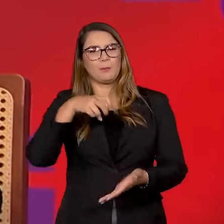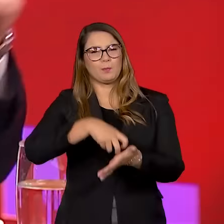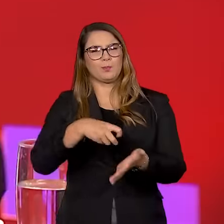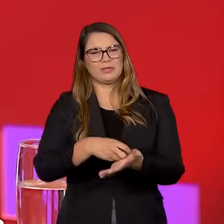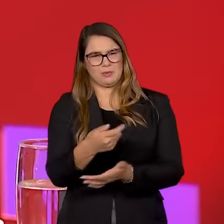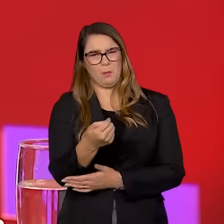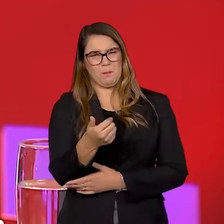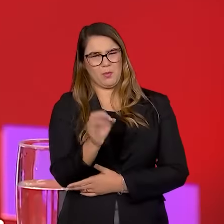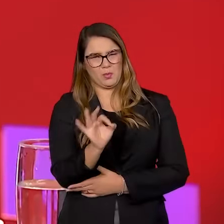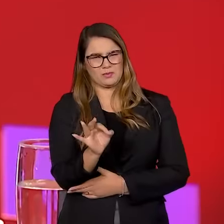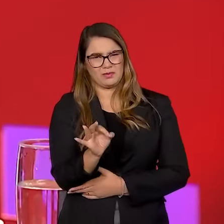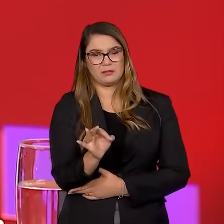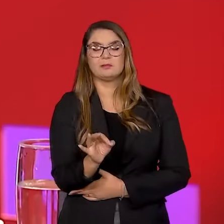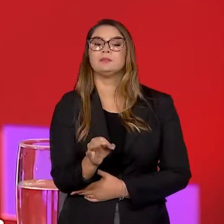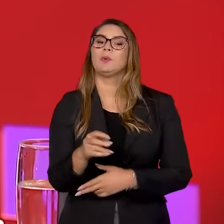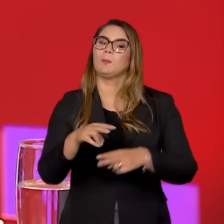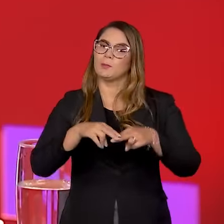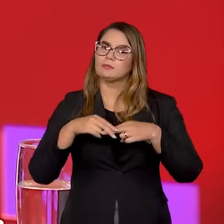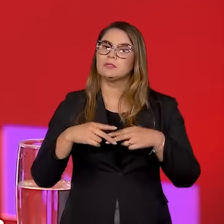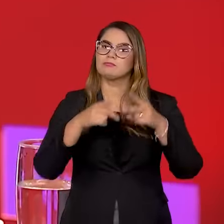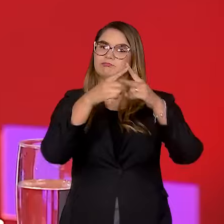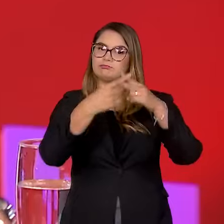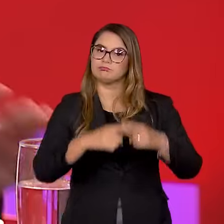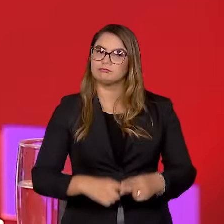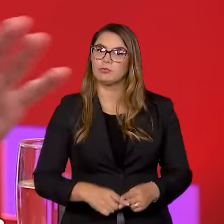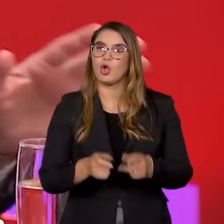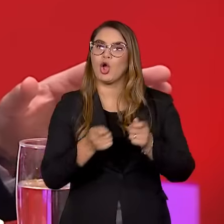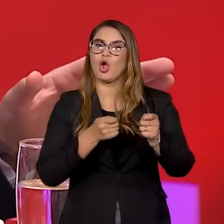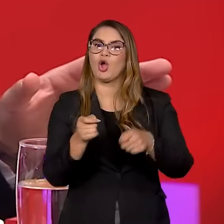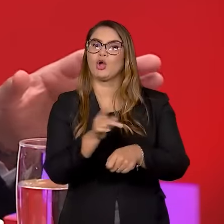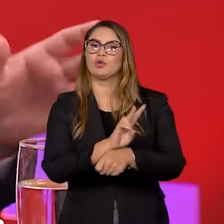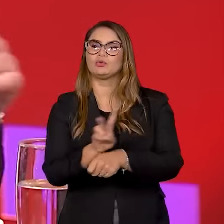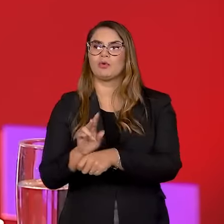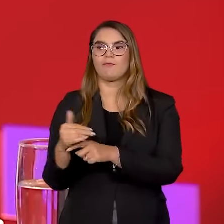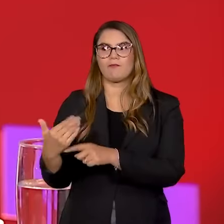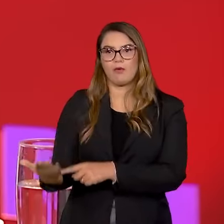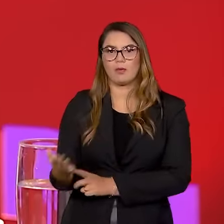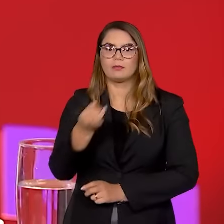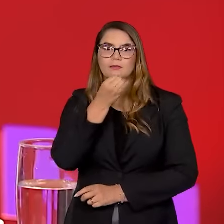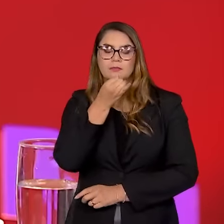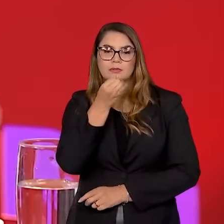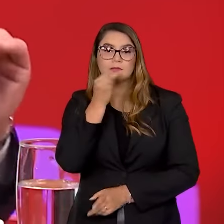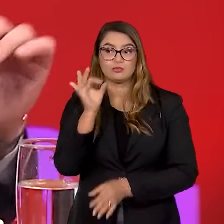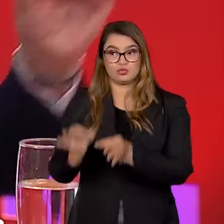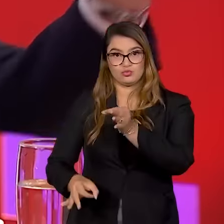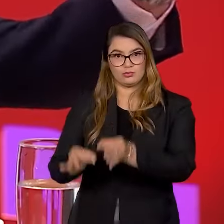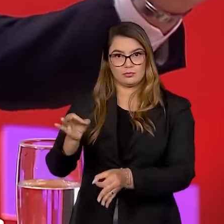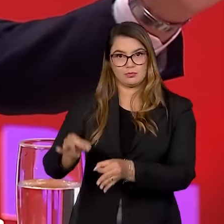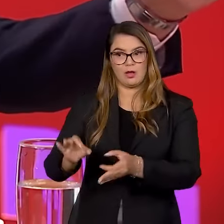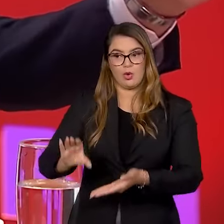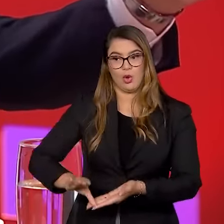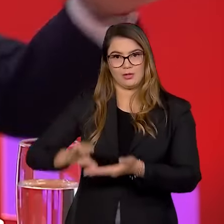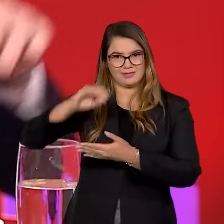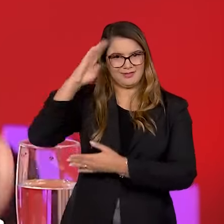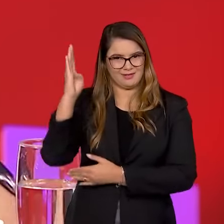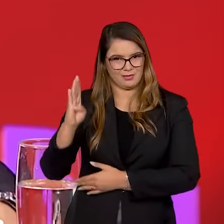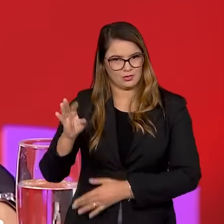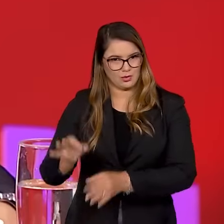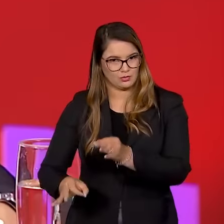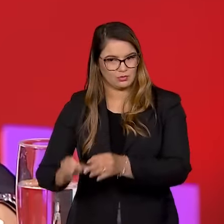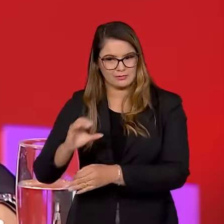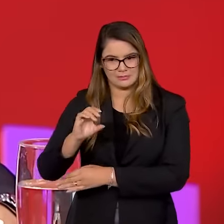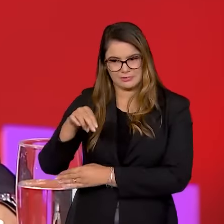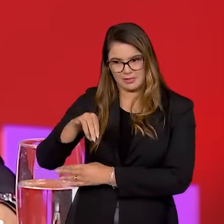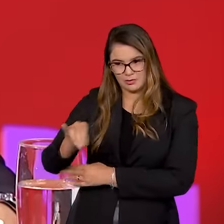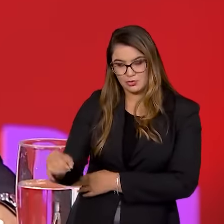É por isso que a gente tem que reformular os conselhos de fiscalização e controle dos conselhos externos. No caso do Judiciário, o Conselho Nacional de Justiça. E